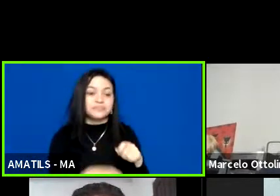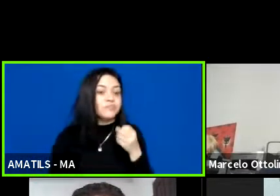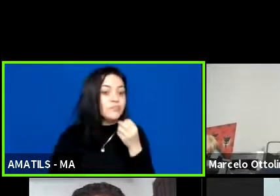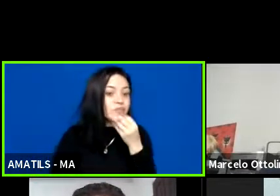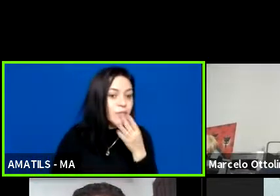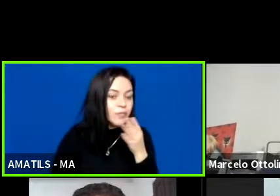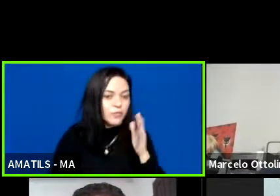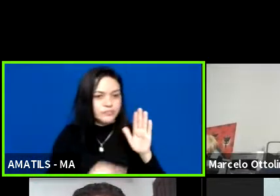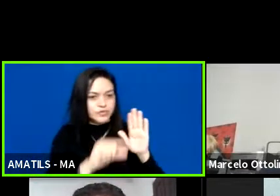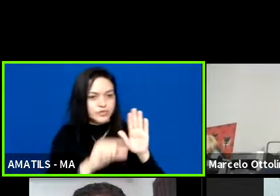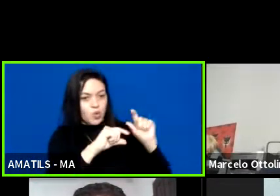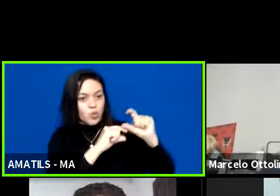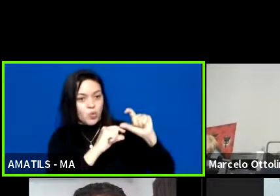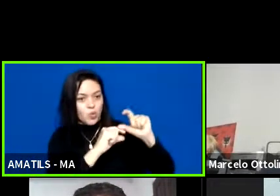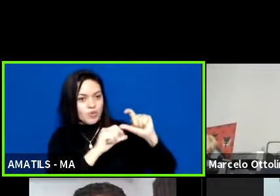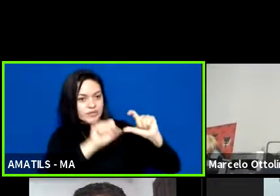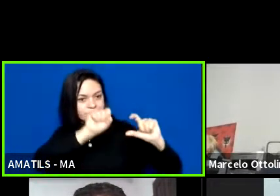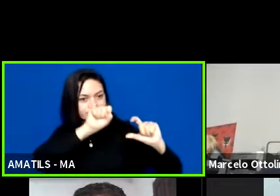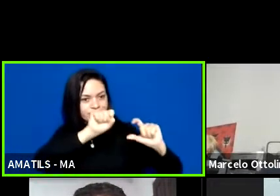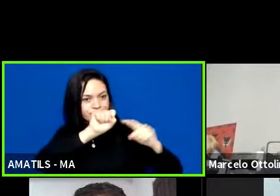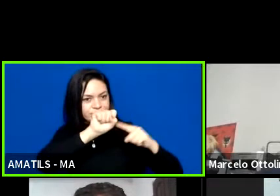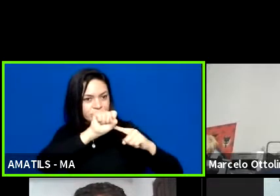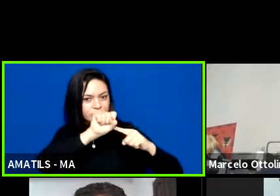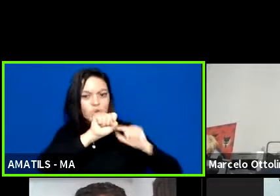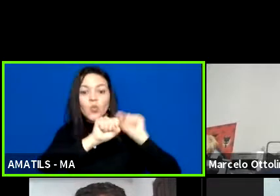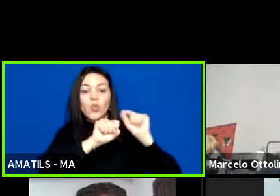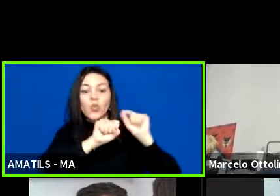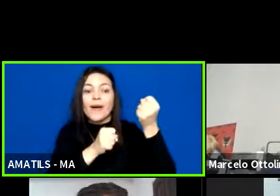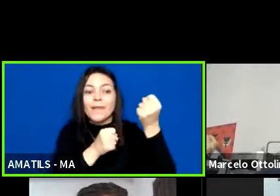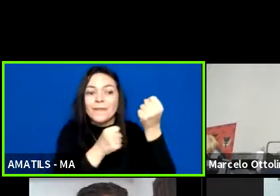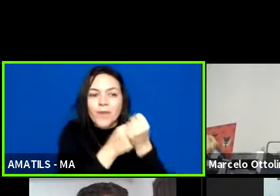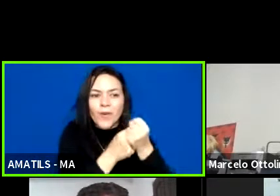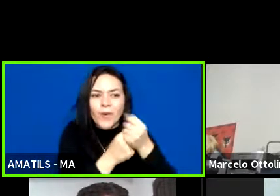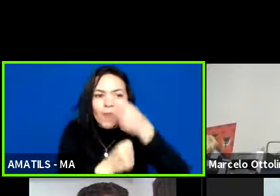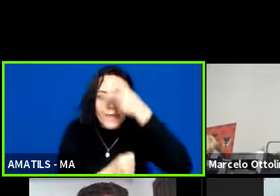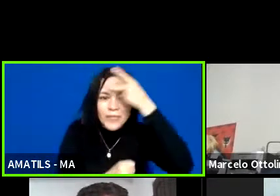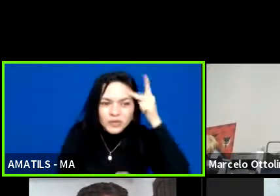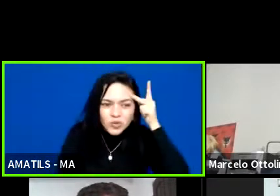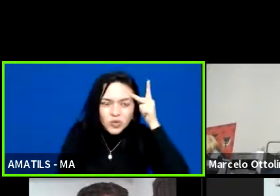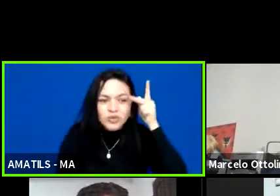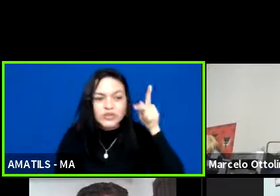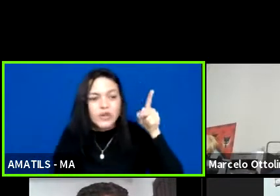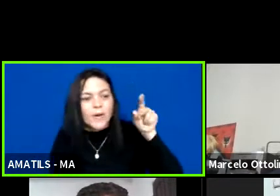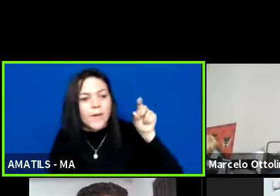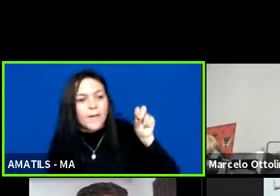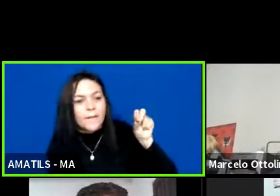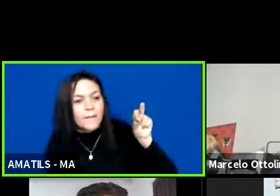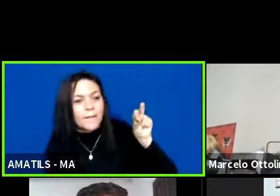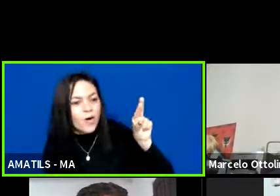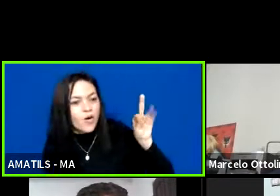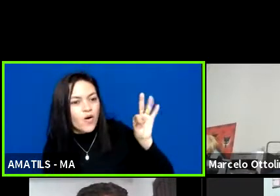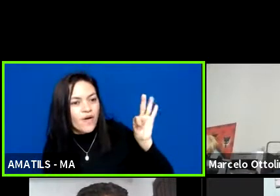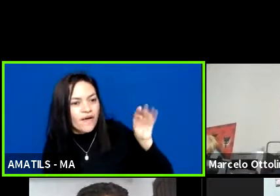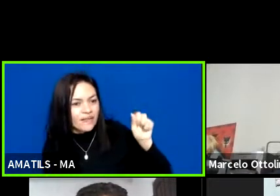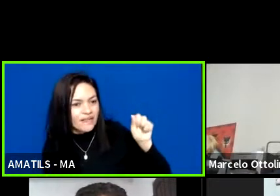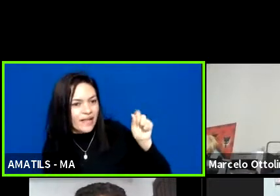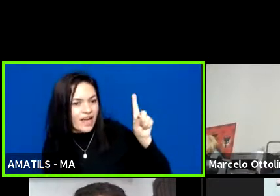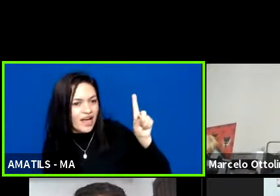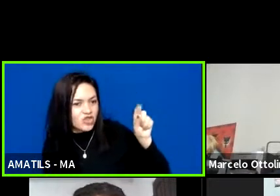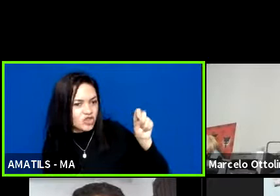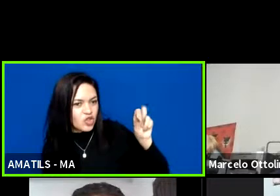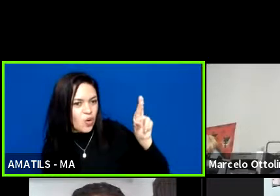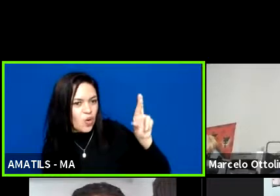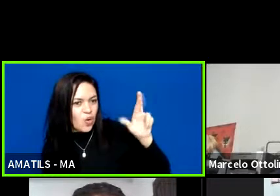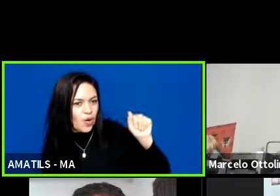apoio ao desporto para pessoas portadoras de deficiência percebam também que não houve a correção aí